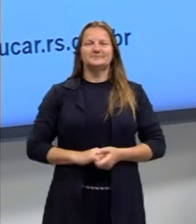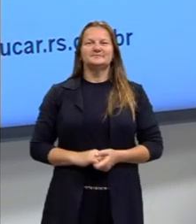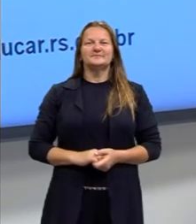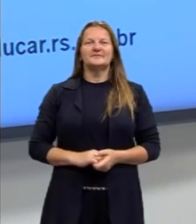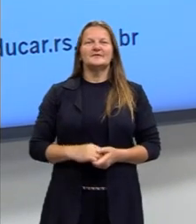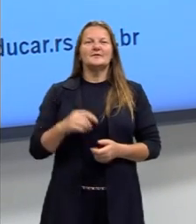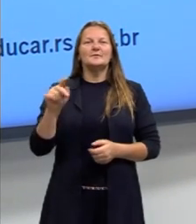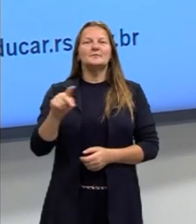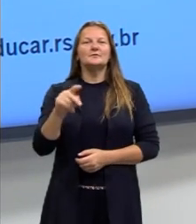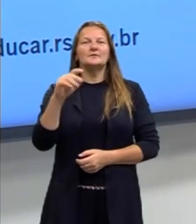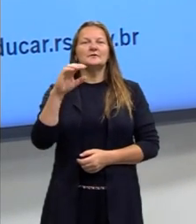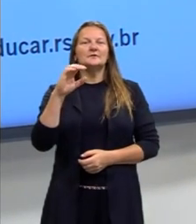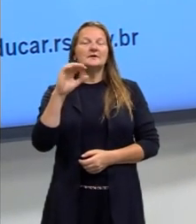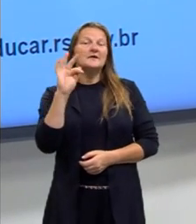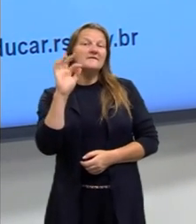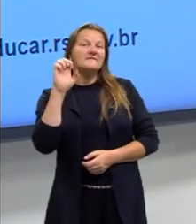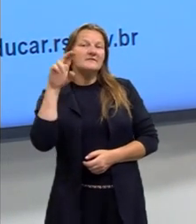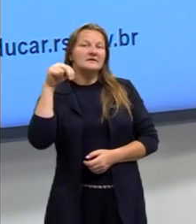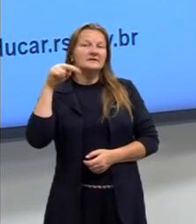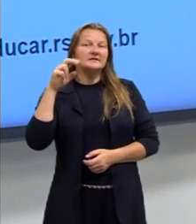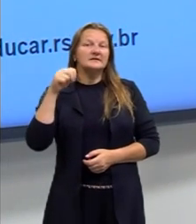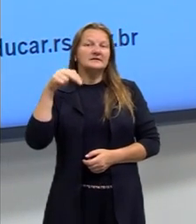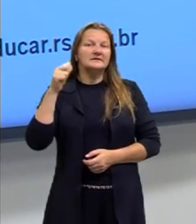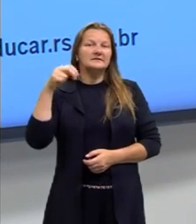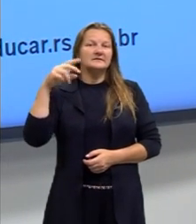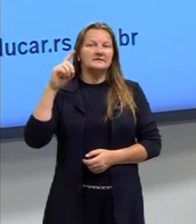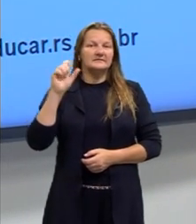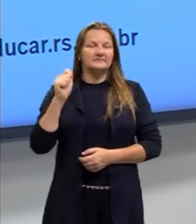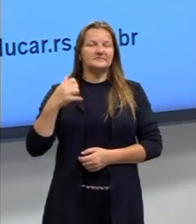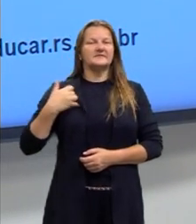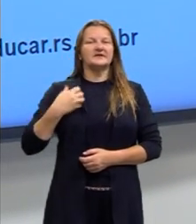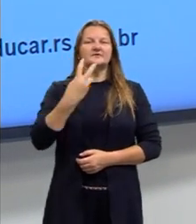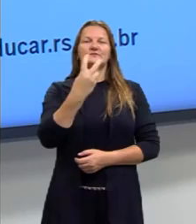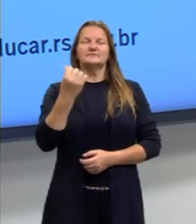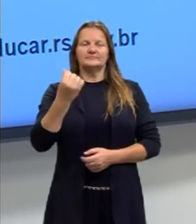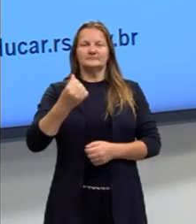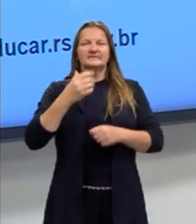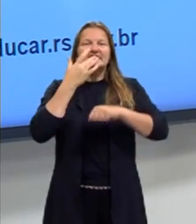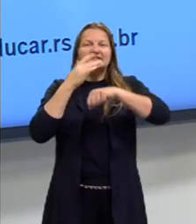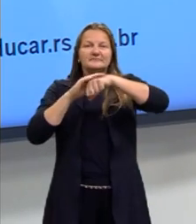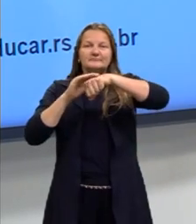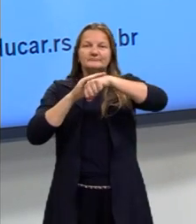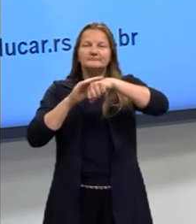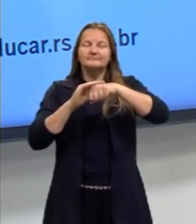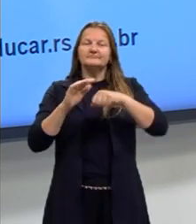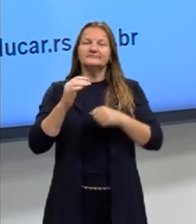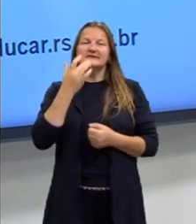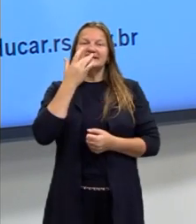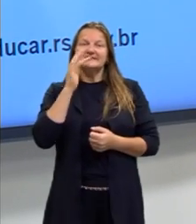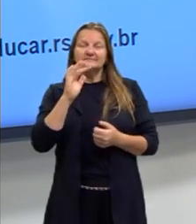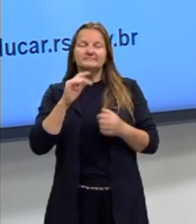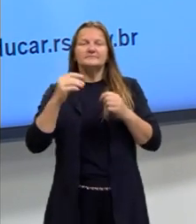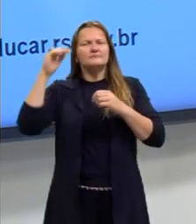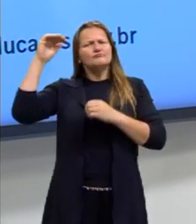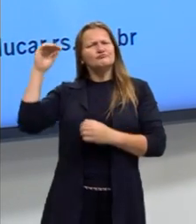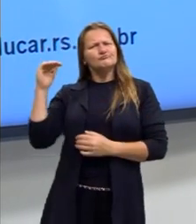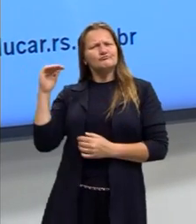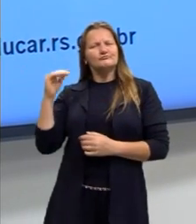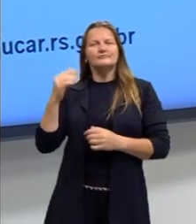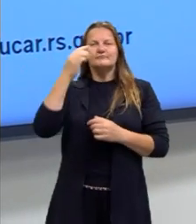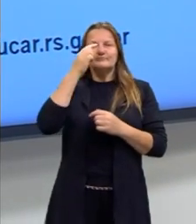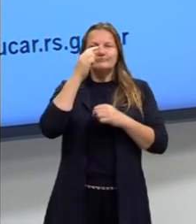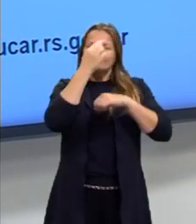Eu sou a professora Fernanda, tenho 26 anos, sou branca, de baixa estatura, cabelos